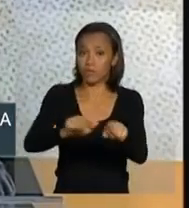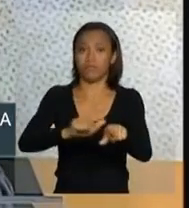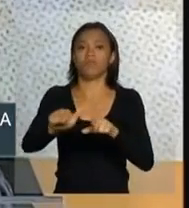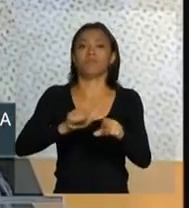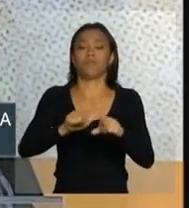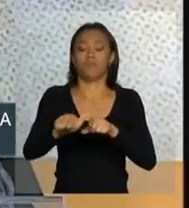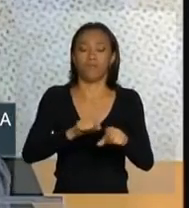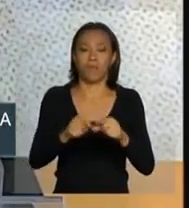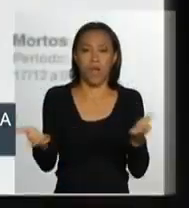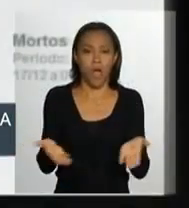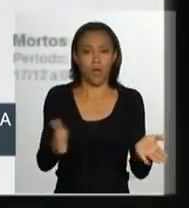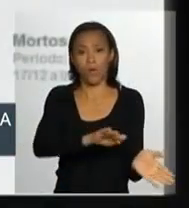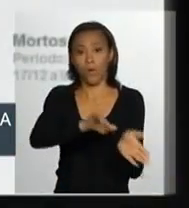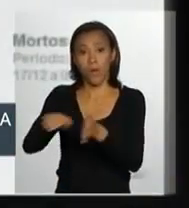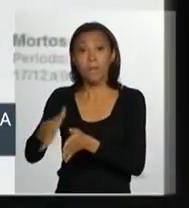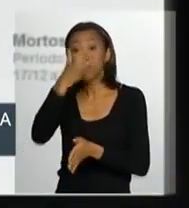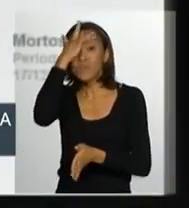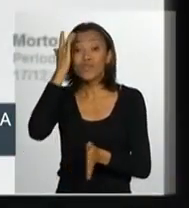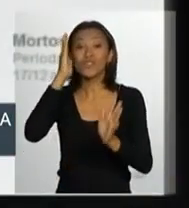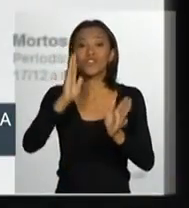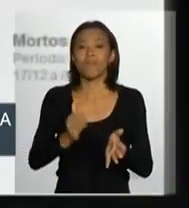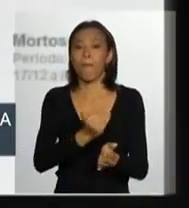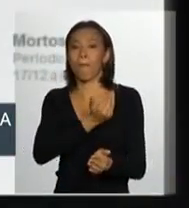Vamos ver agora em relação a mortos.